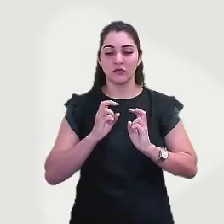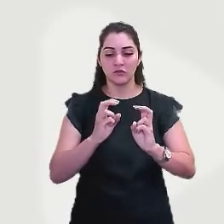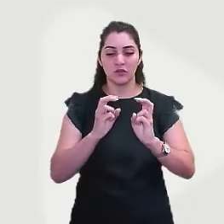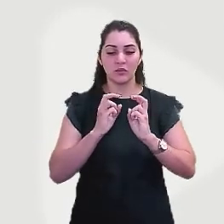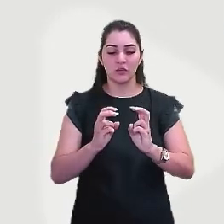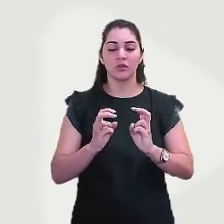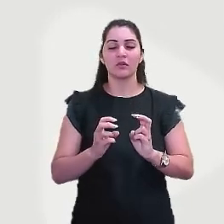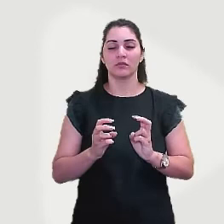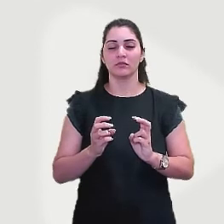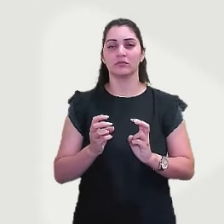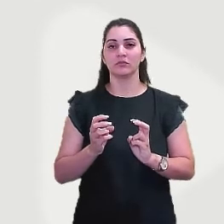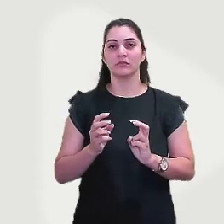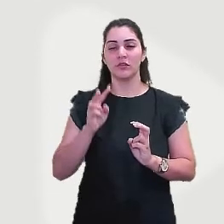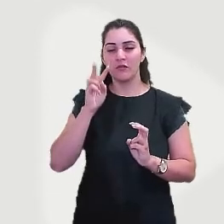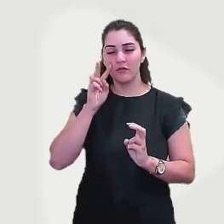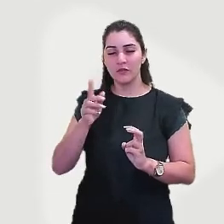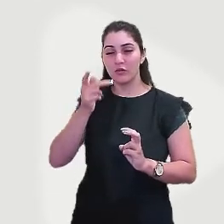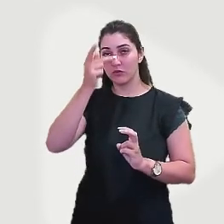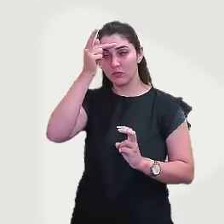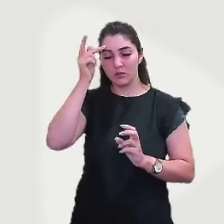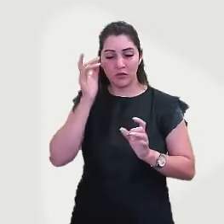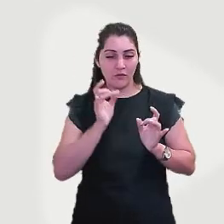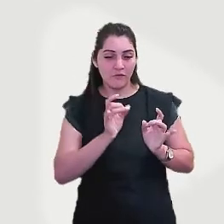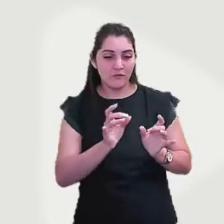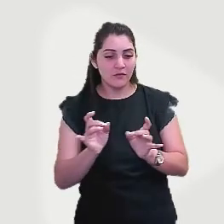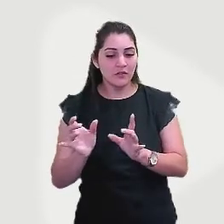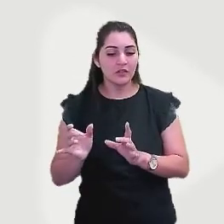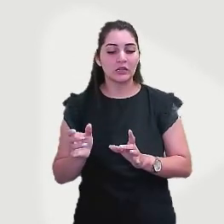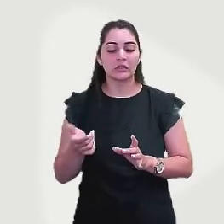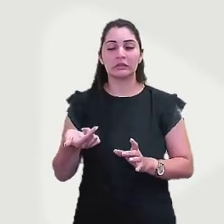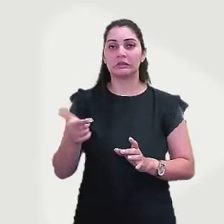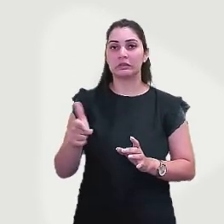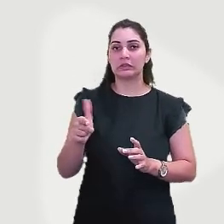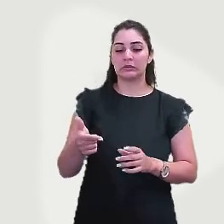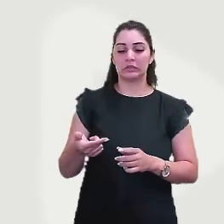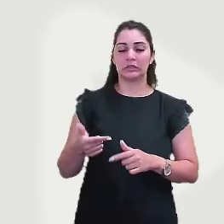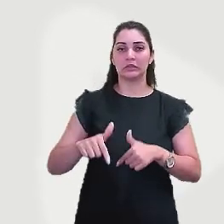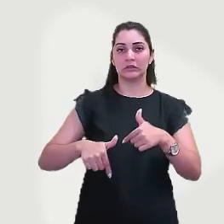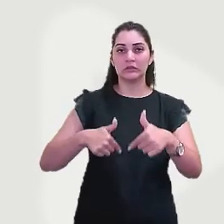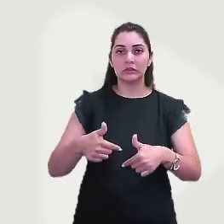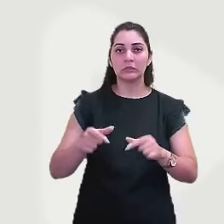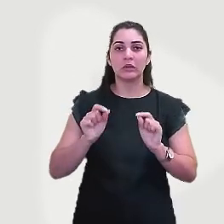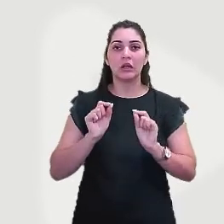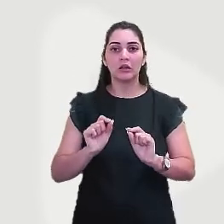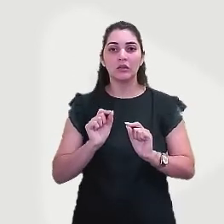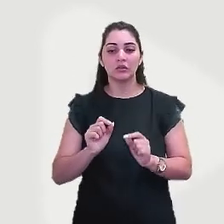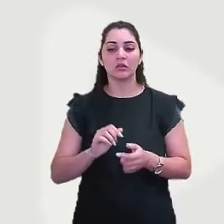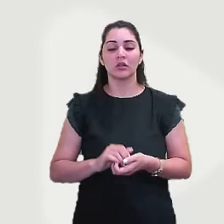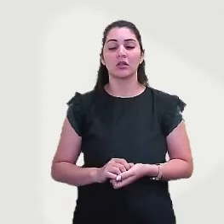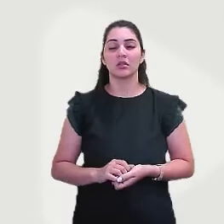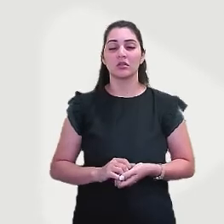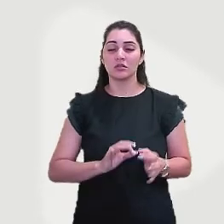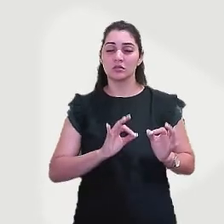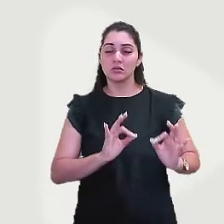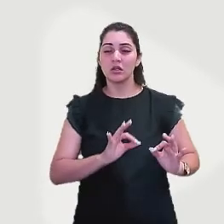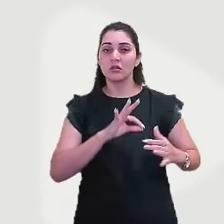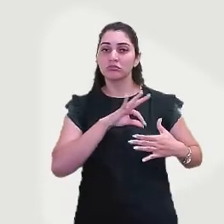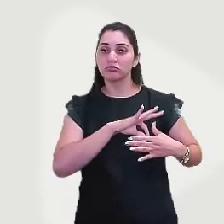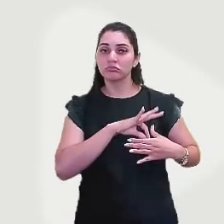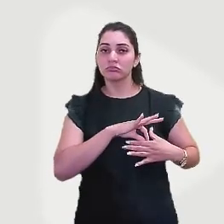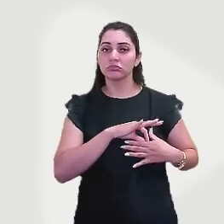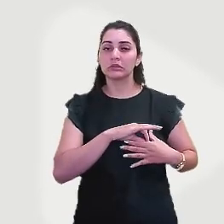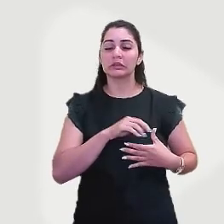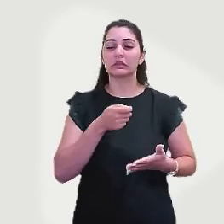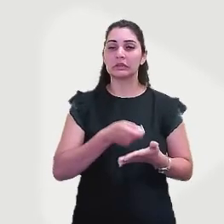ambulantes vendendo, então, a informalidade, né? Não tem emprego, não tem emprego formal, então, vão tentar